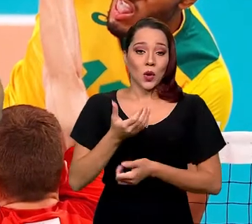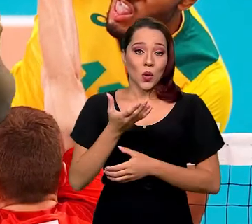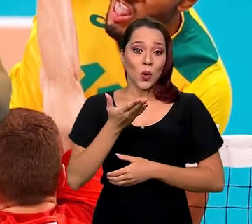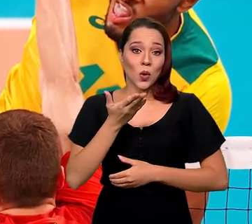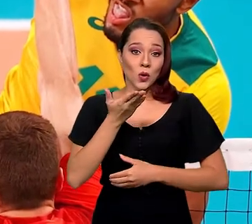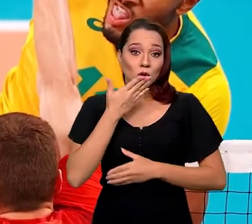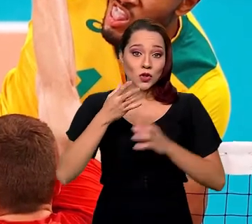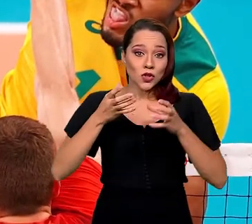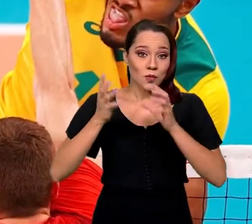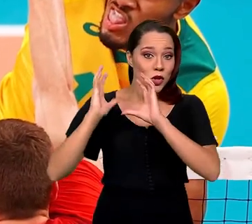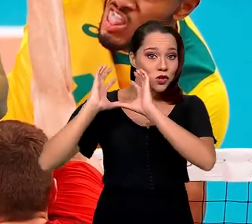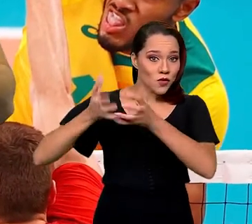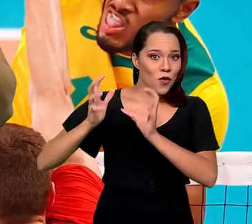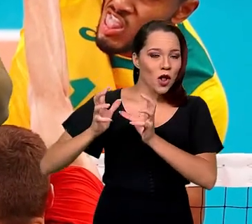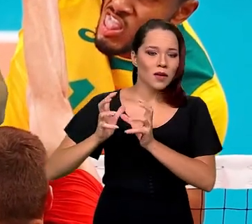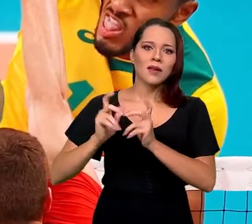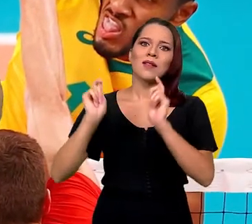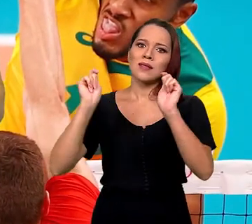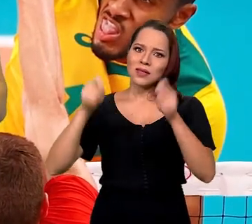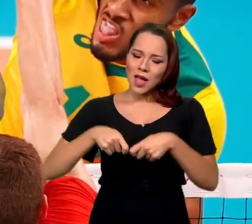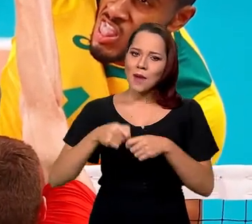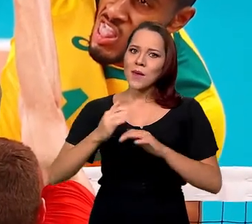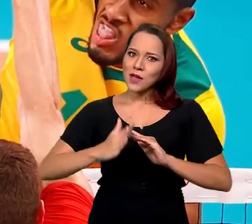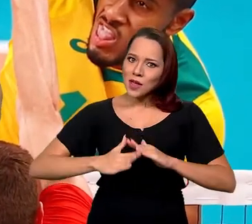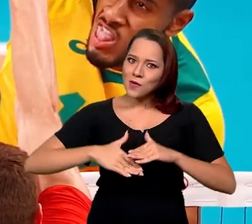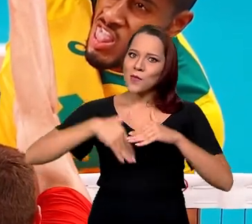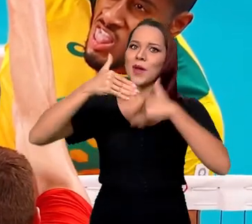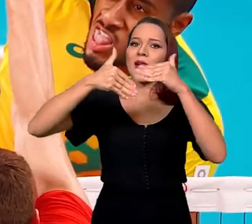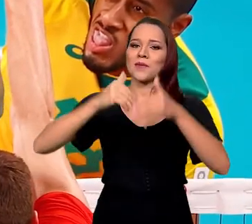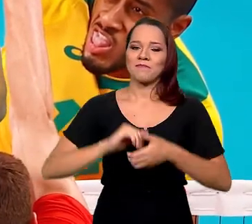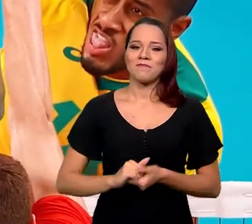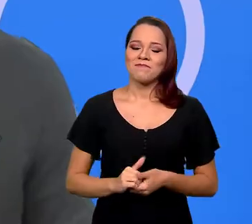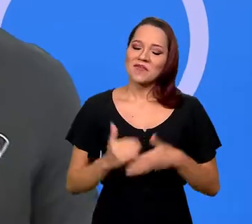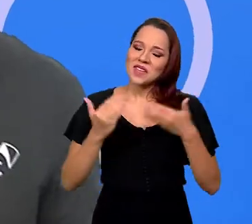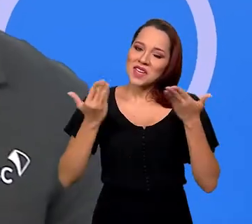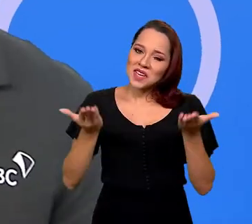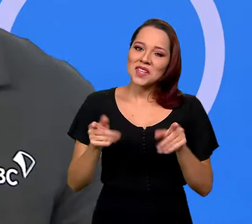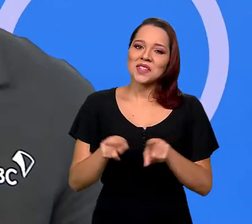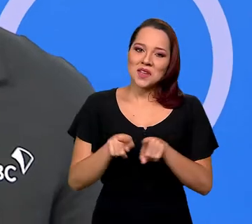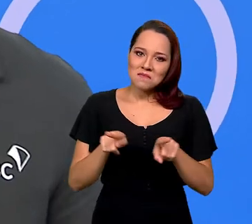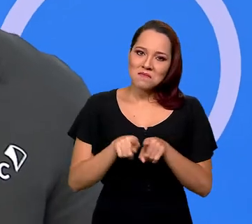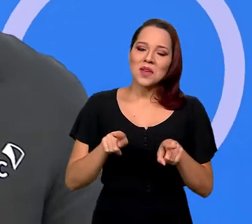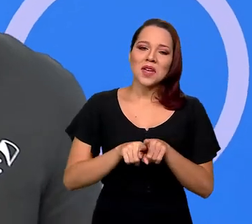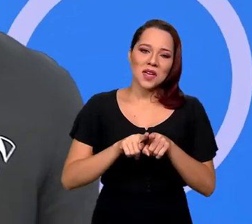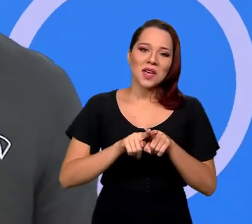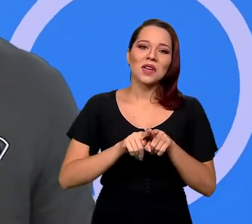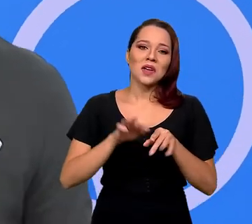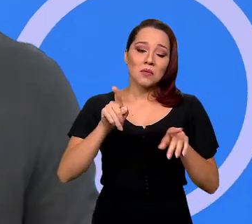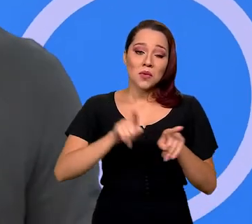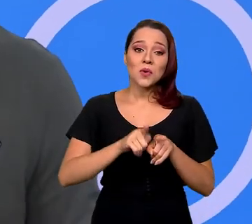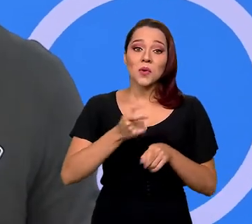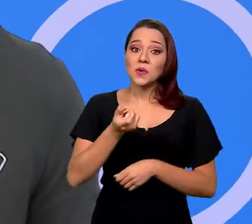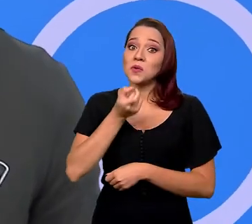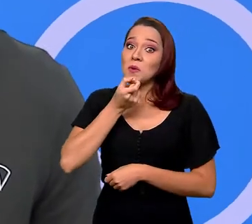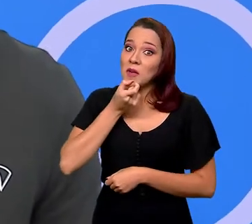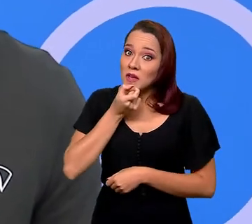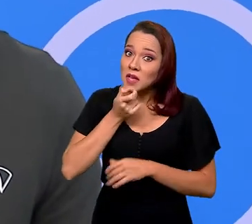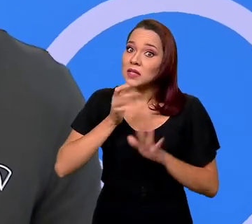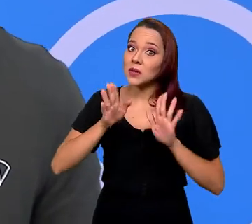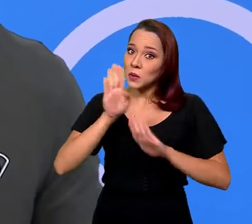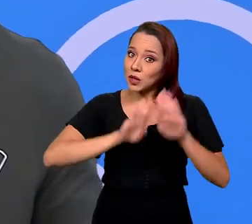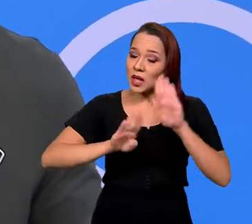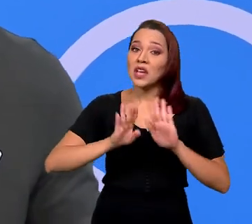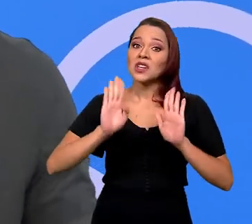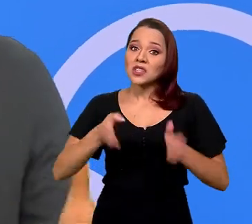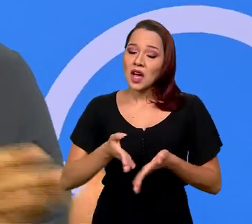O time de vôlei, inclusive, ainda tem chances de se recuperar na competição. E aí vale um Kaizen também para os juízes,